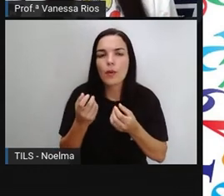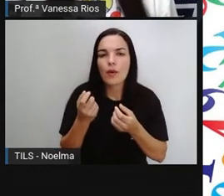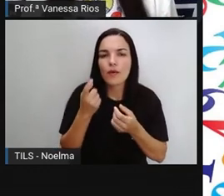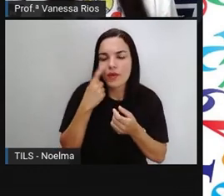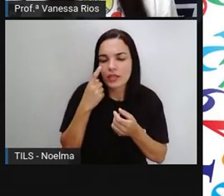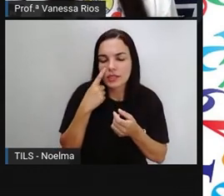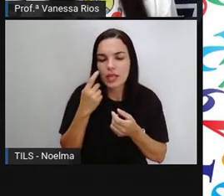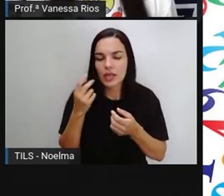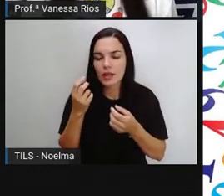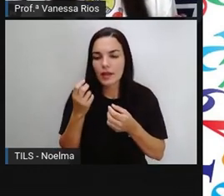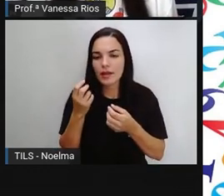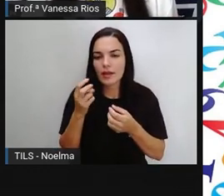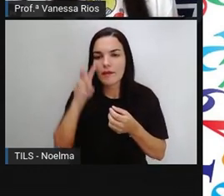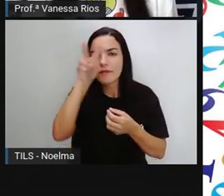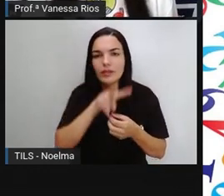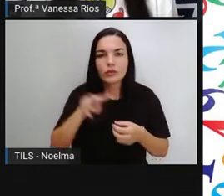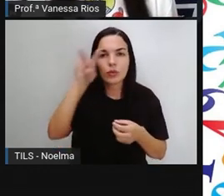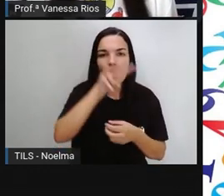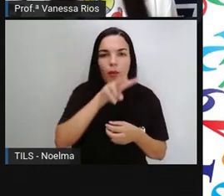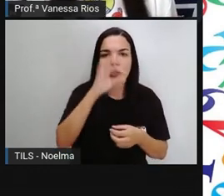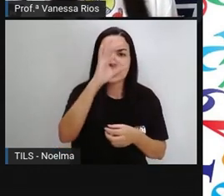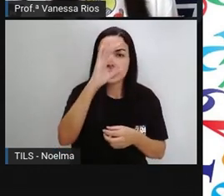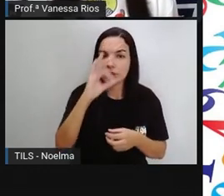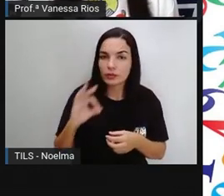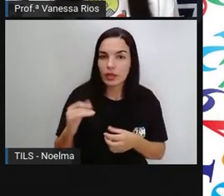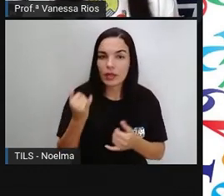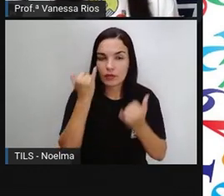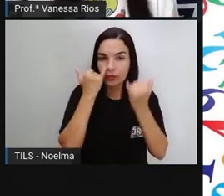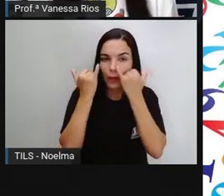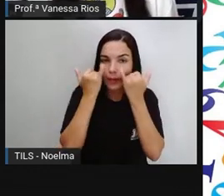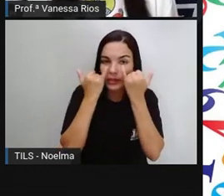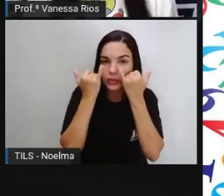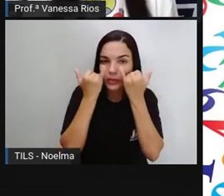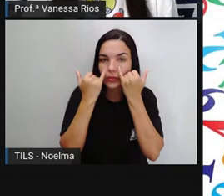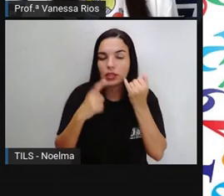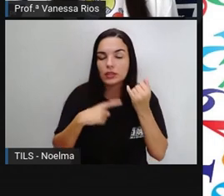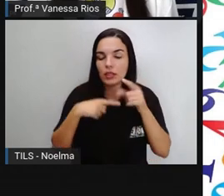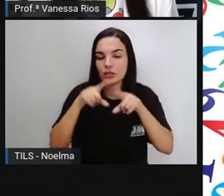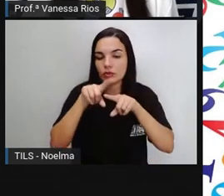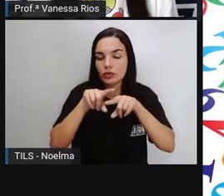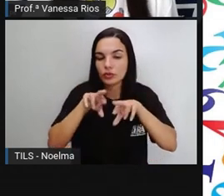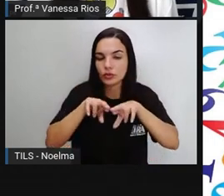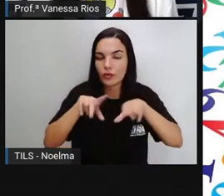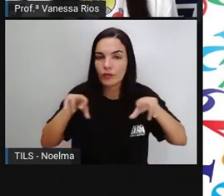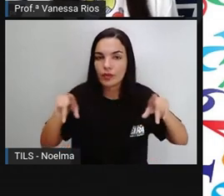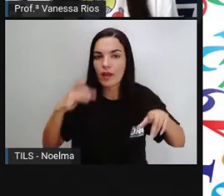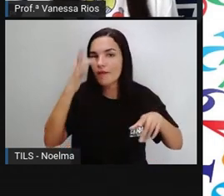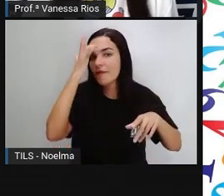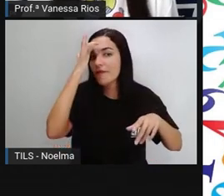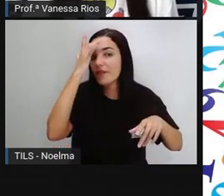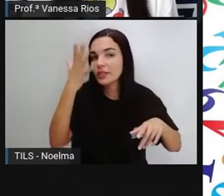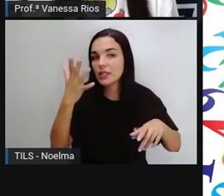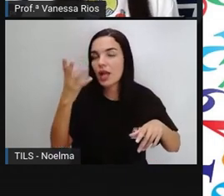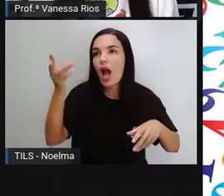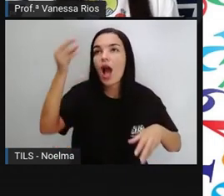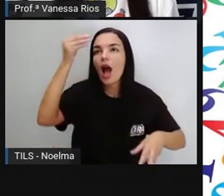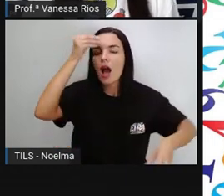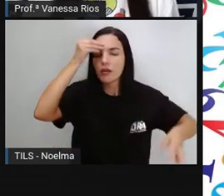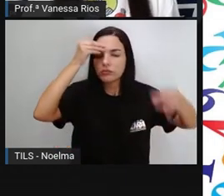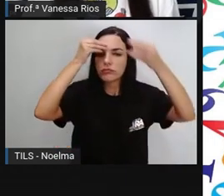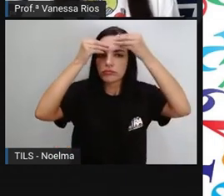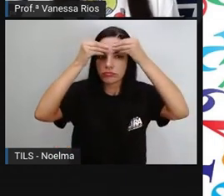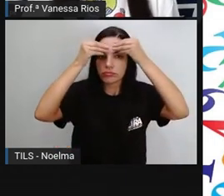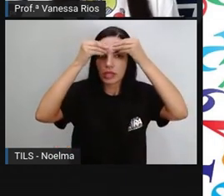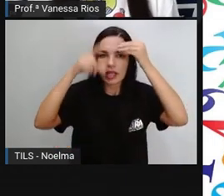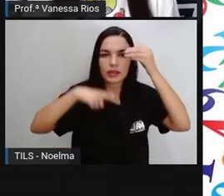visualmente, né? Dados ou valores numéricos de maneiras diferentes. Assim, facilitando a sua compreensão.